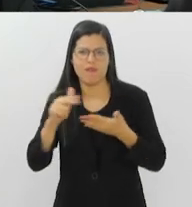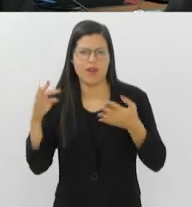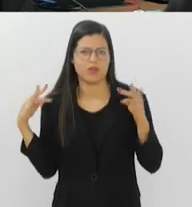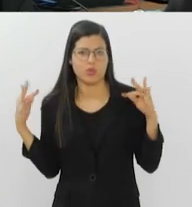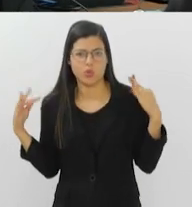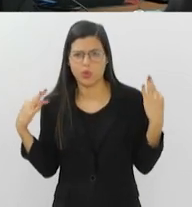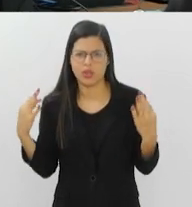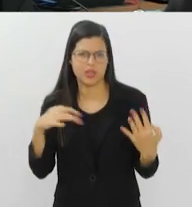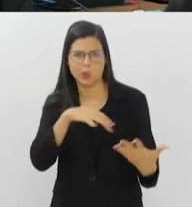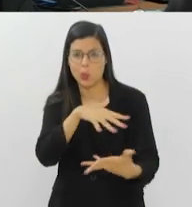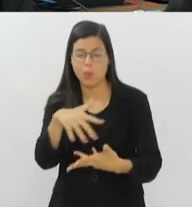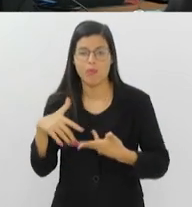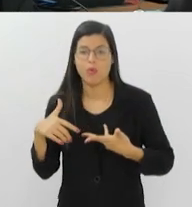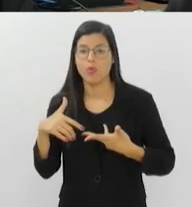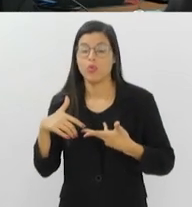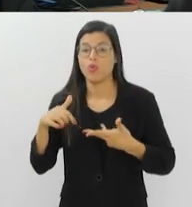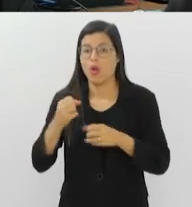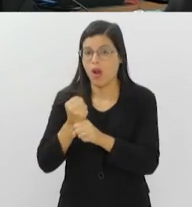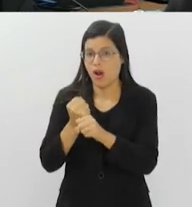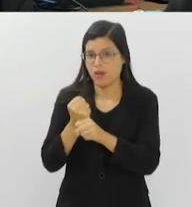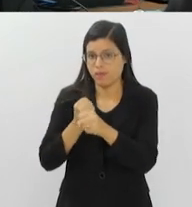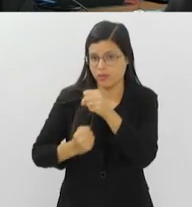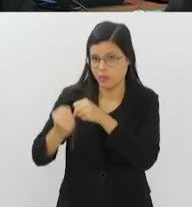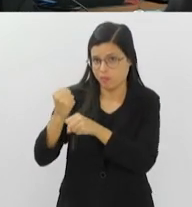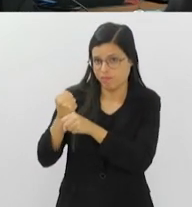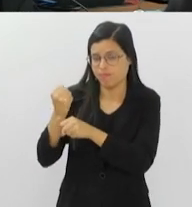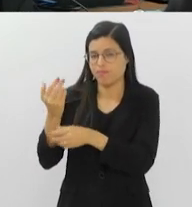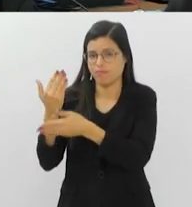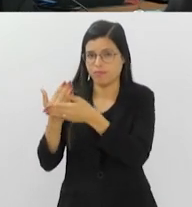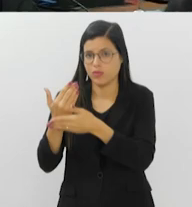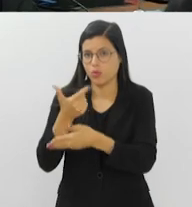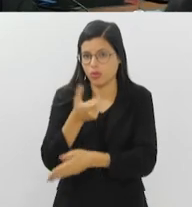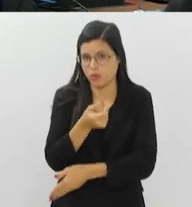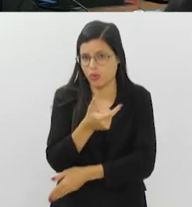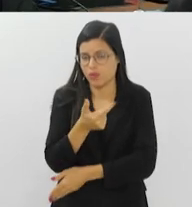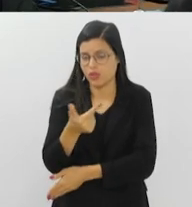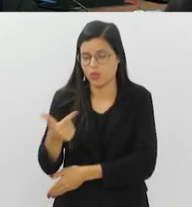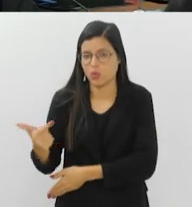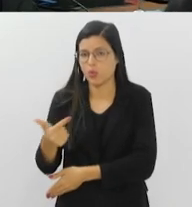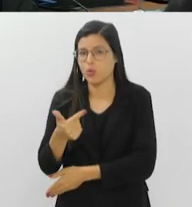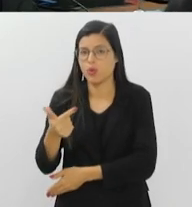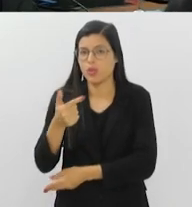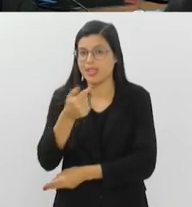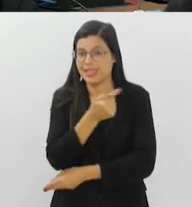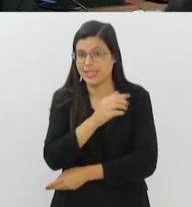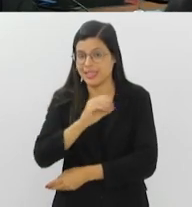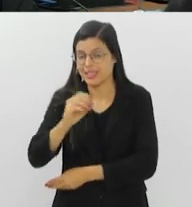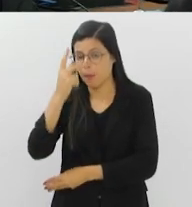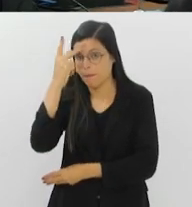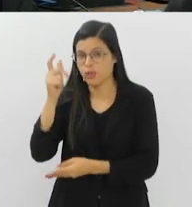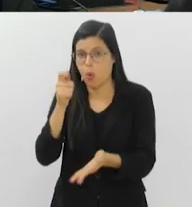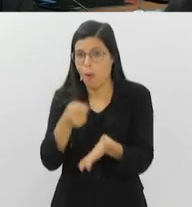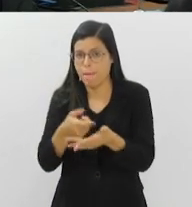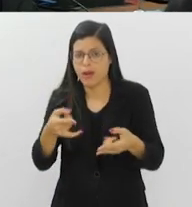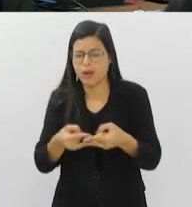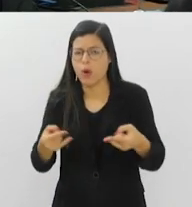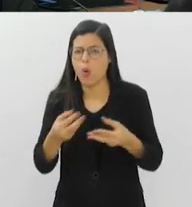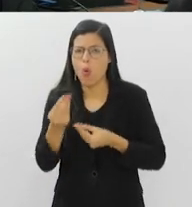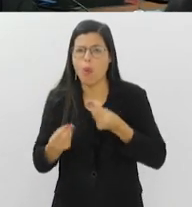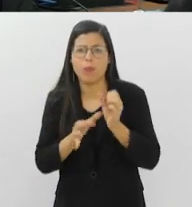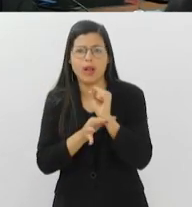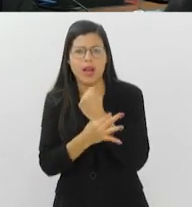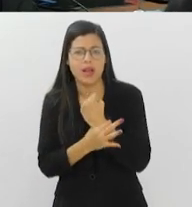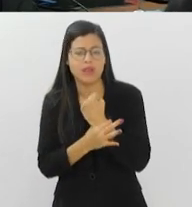Na última edição, em 2022, 700 mil pessoas compraram ingressos. E como garantir a segurança destes